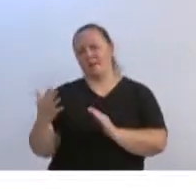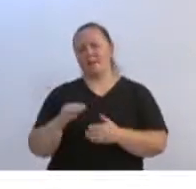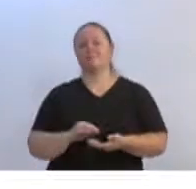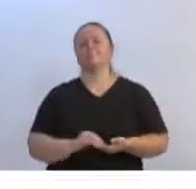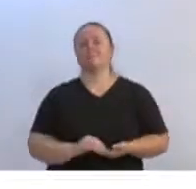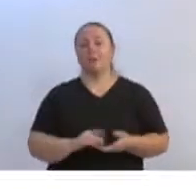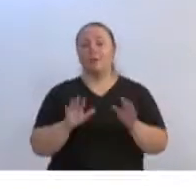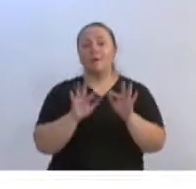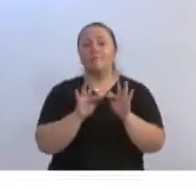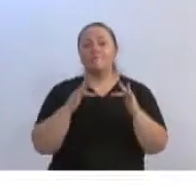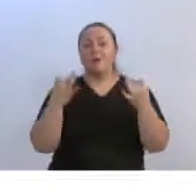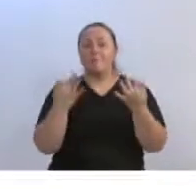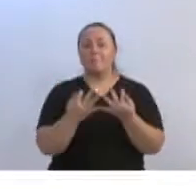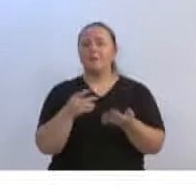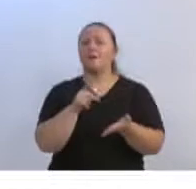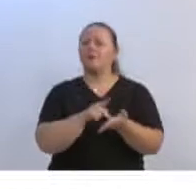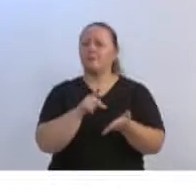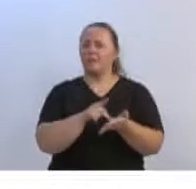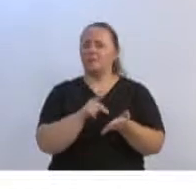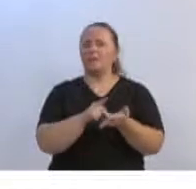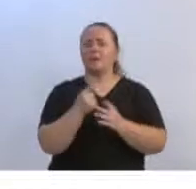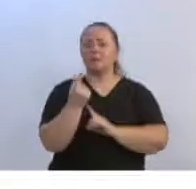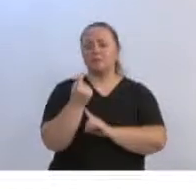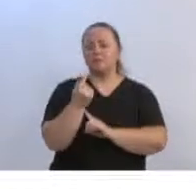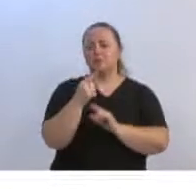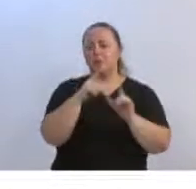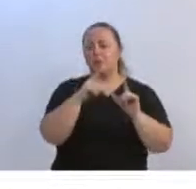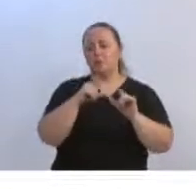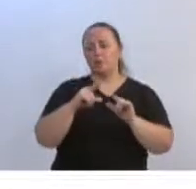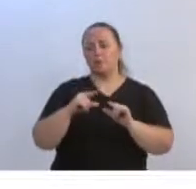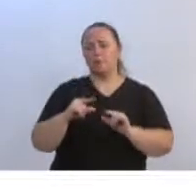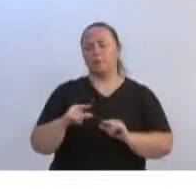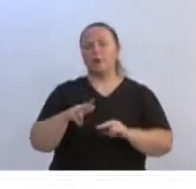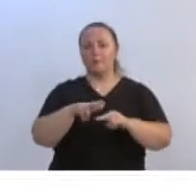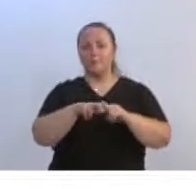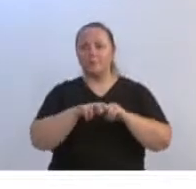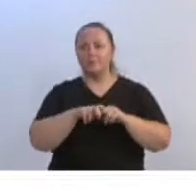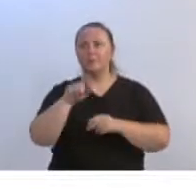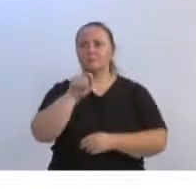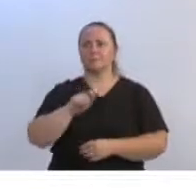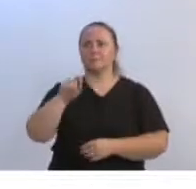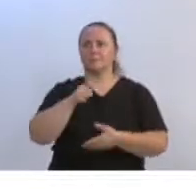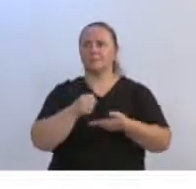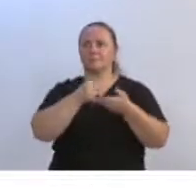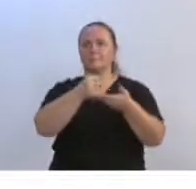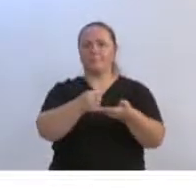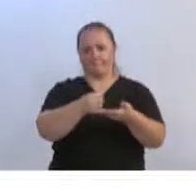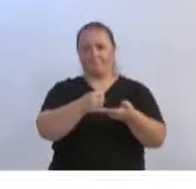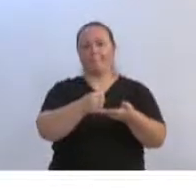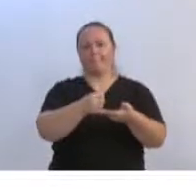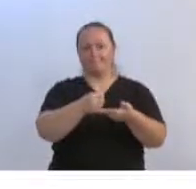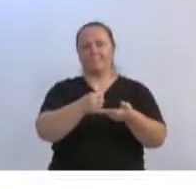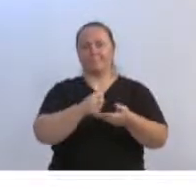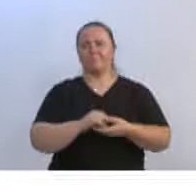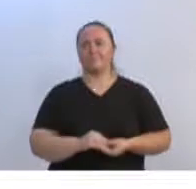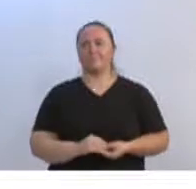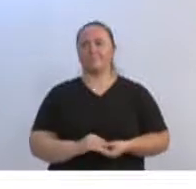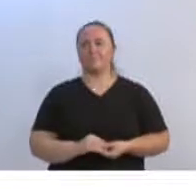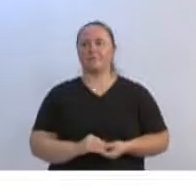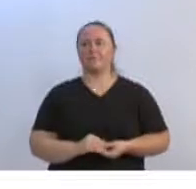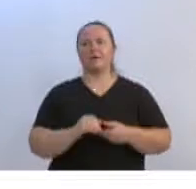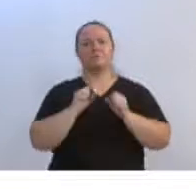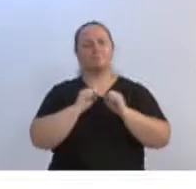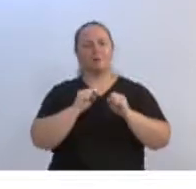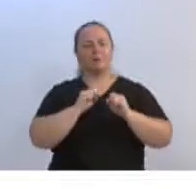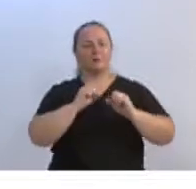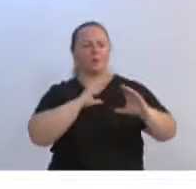empobrecendo. Então, a associação está aí para dar apoio. Porque, assim, todo mundo pode se comunicar e todo